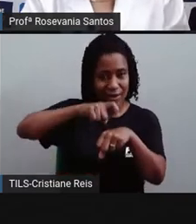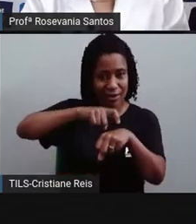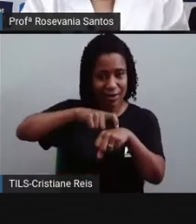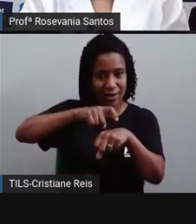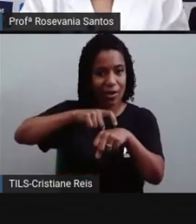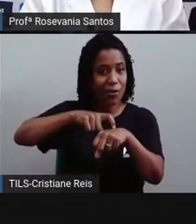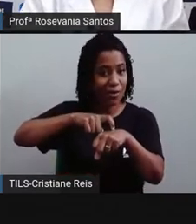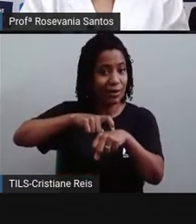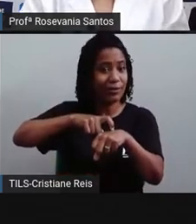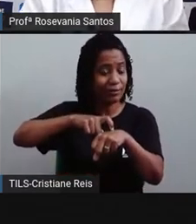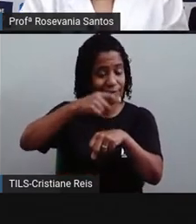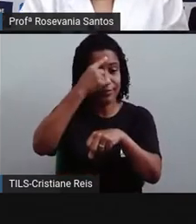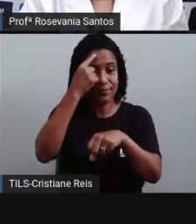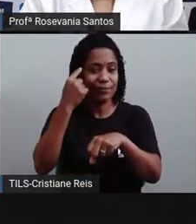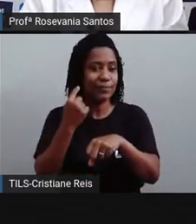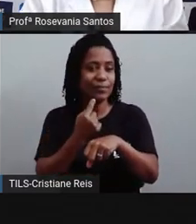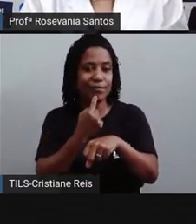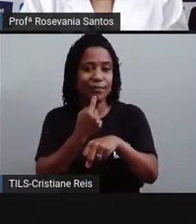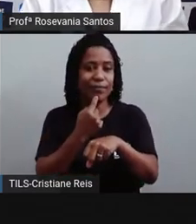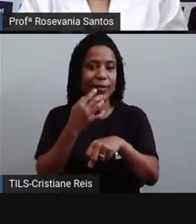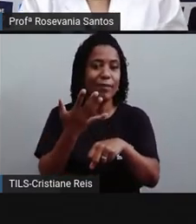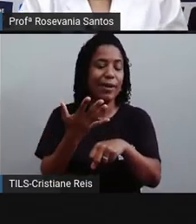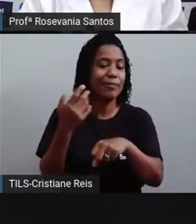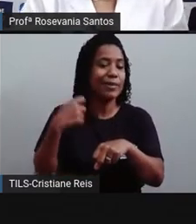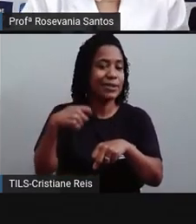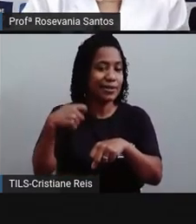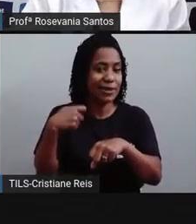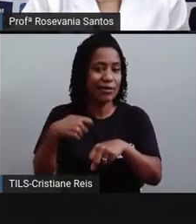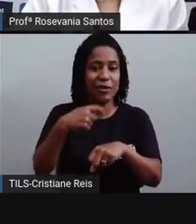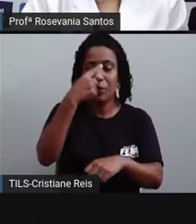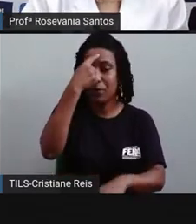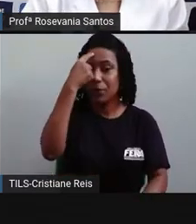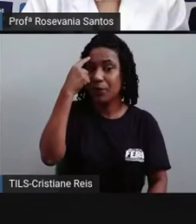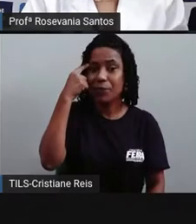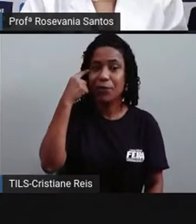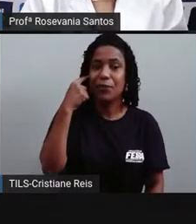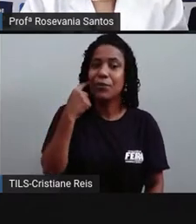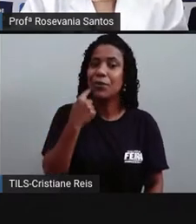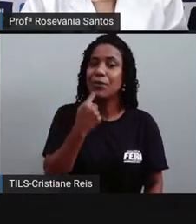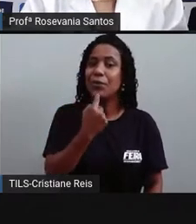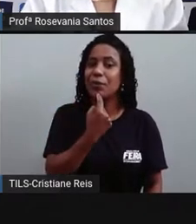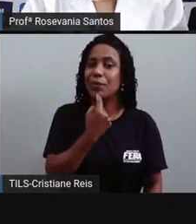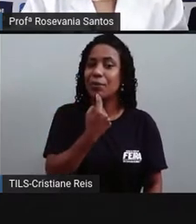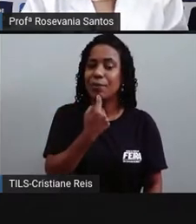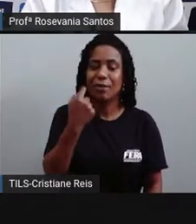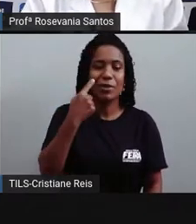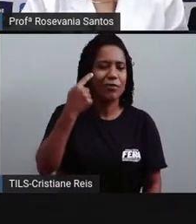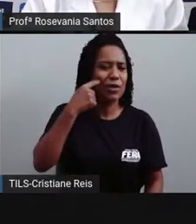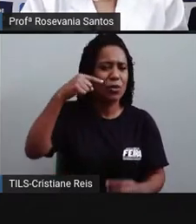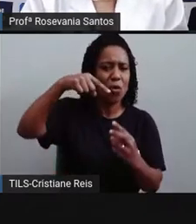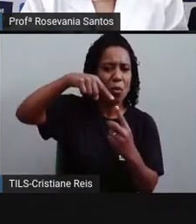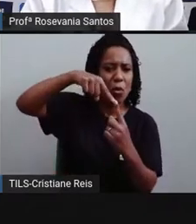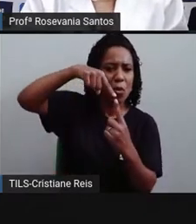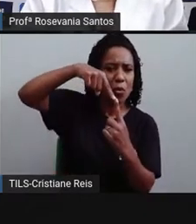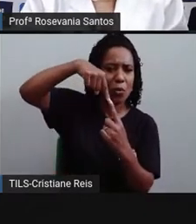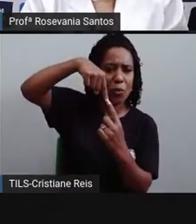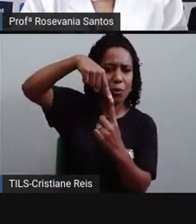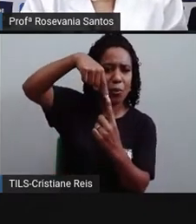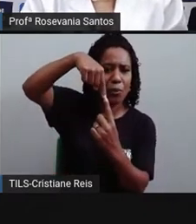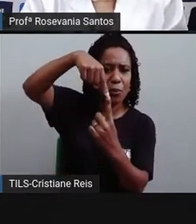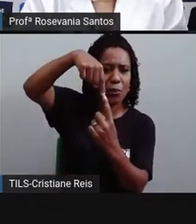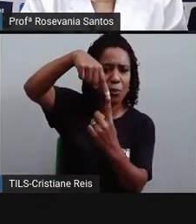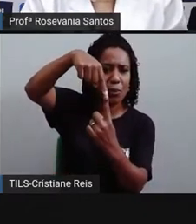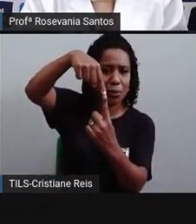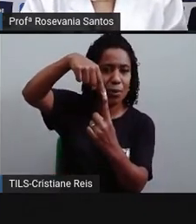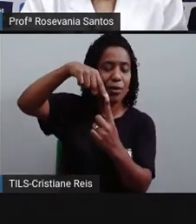os astros. Mas você tinha que entender um pouco também da posição do próprio astro do sol no espaço. No período